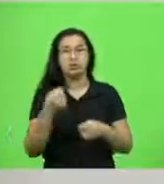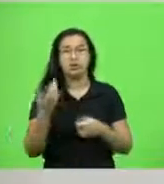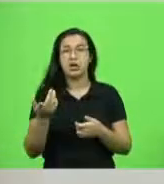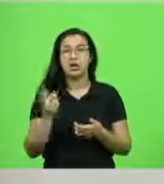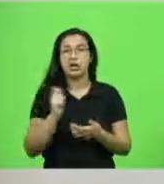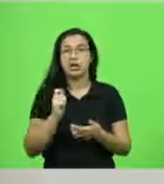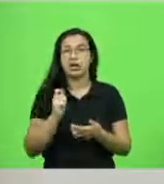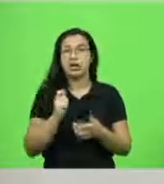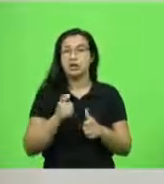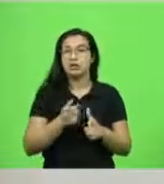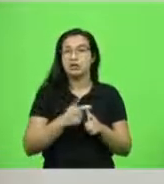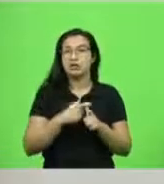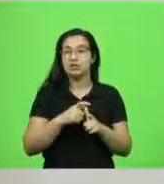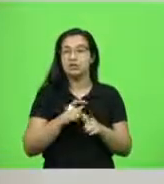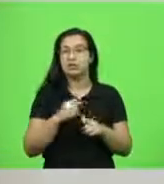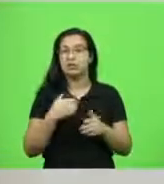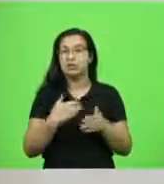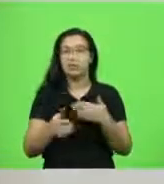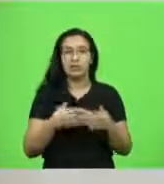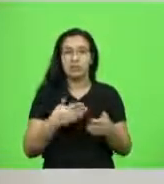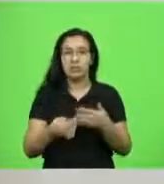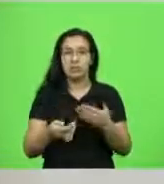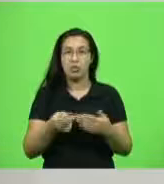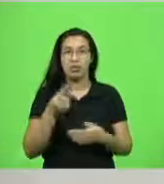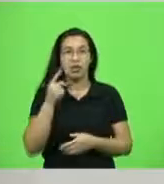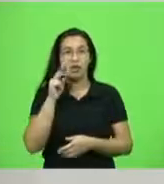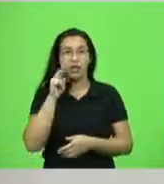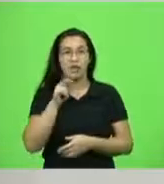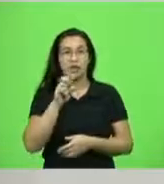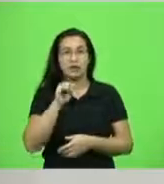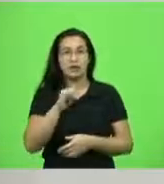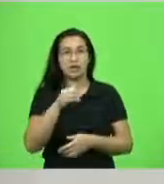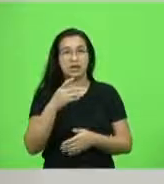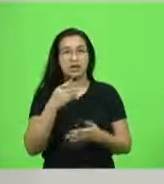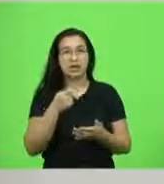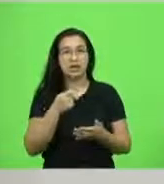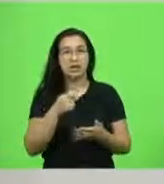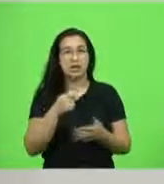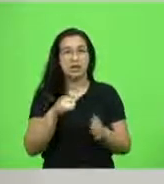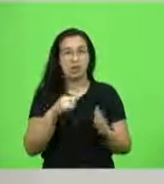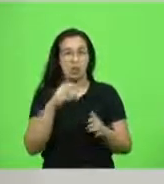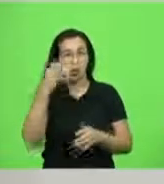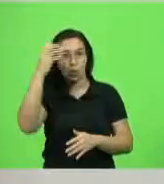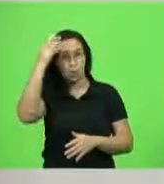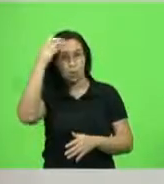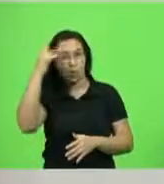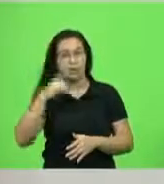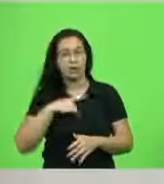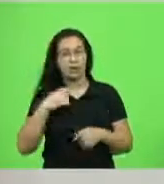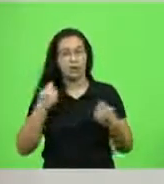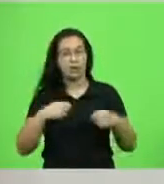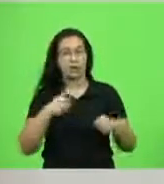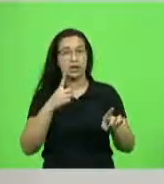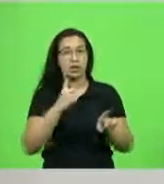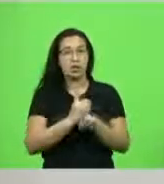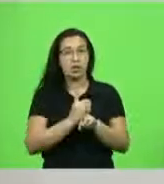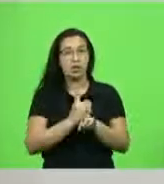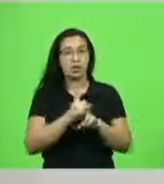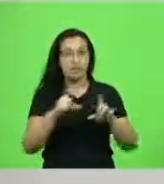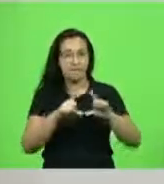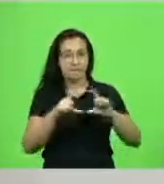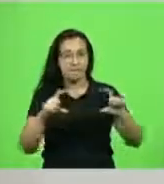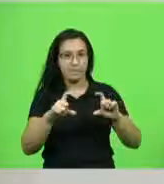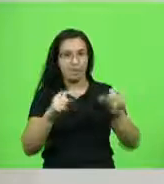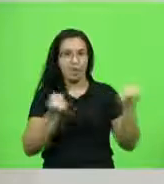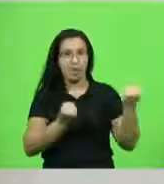está foragido da polícia, está foragido da justiça. Nós precisamos identificar as placas, se aquele carro é furtado,